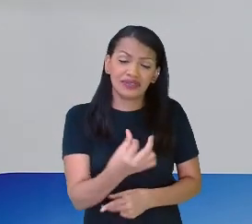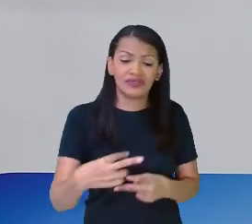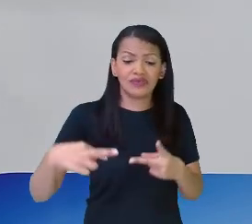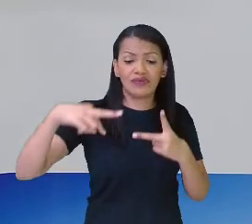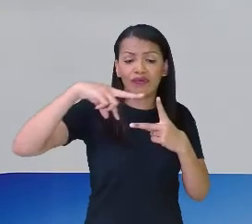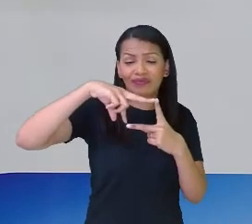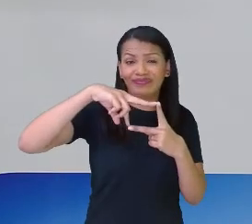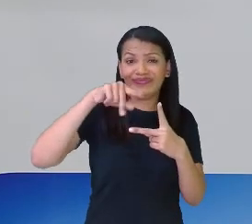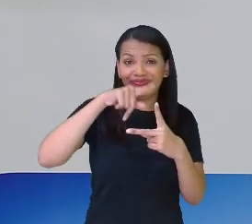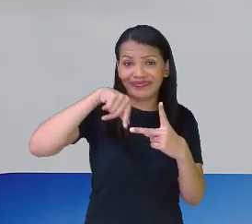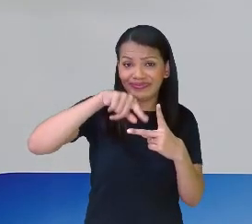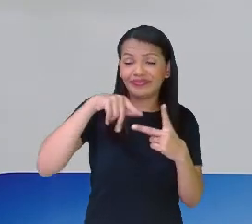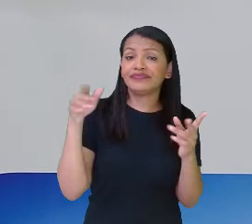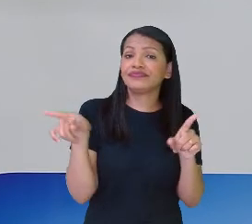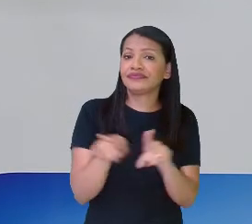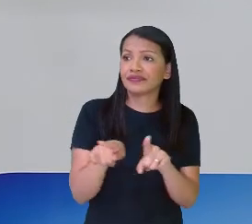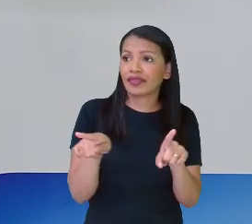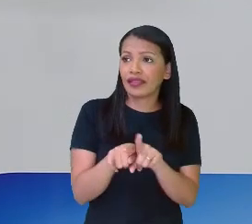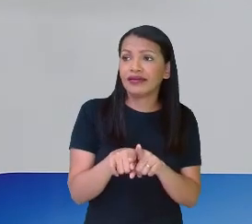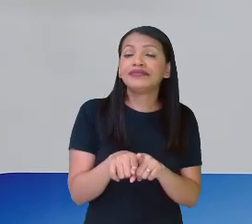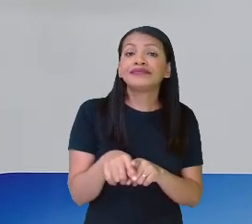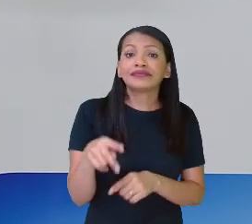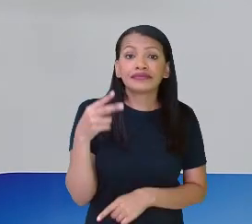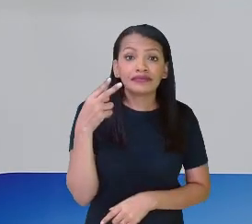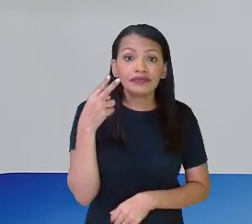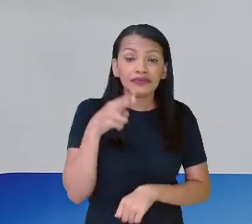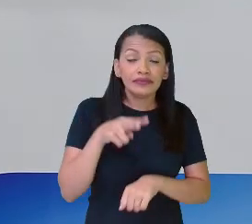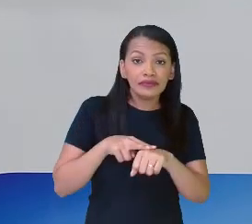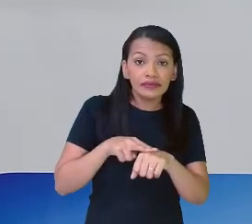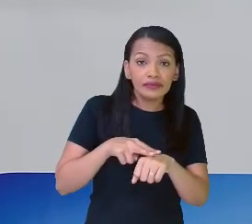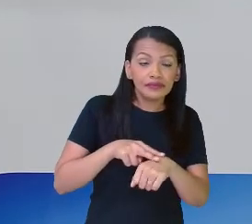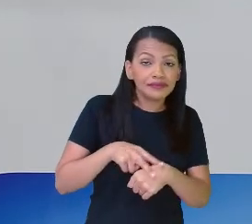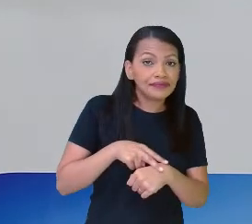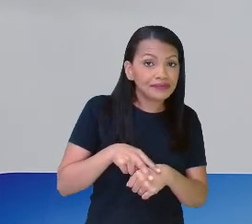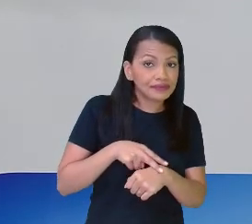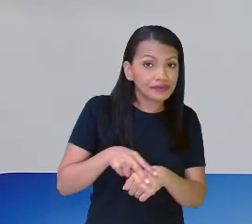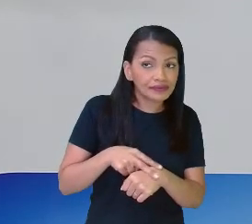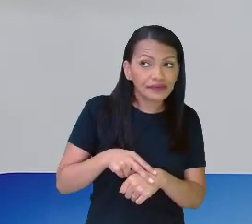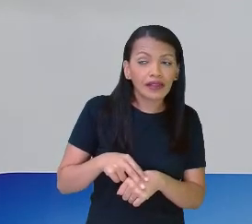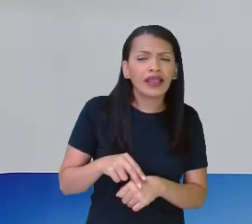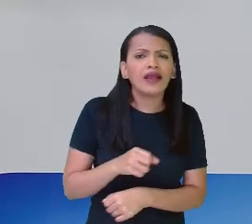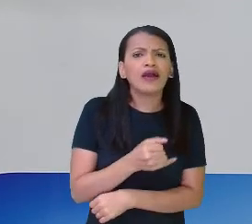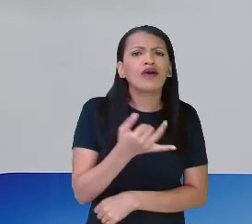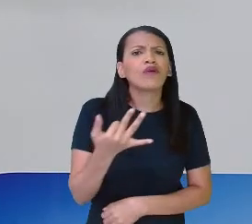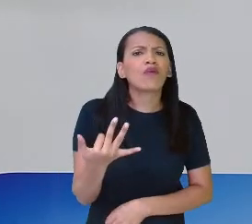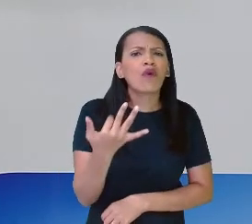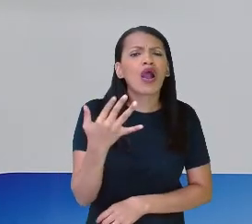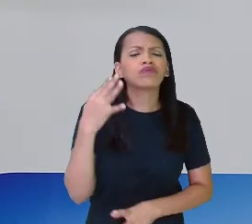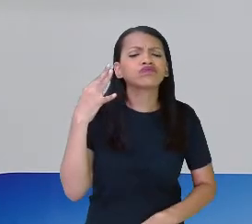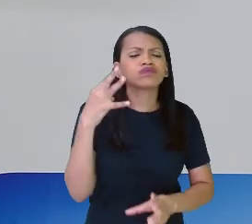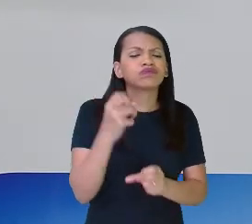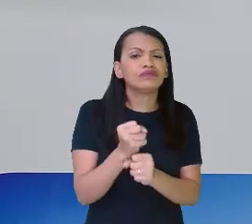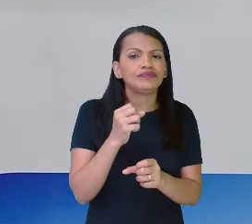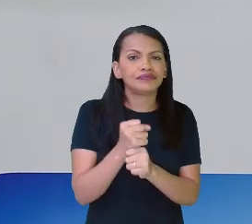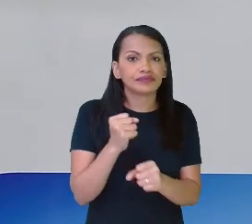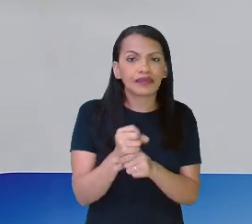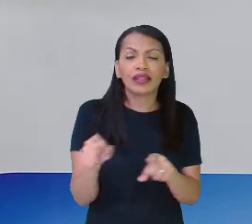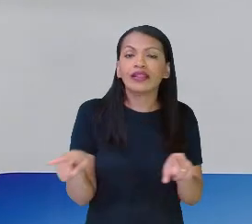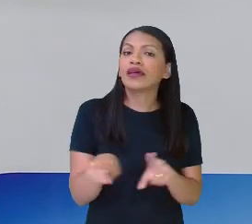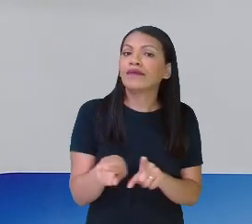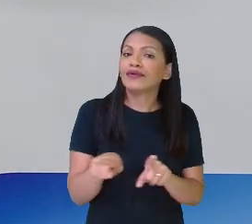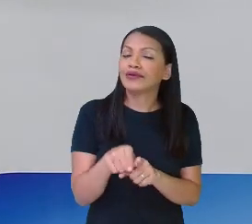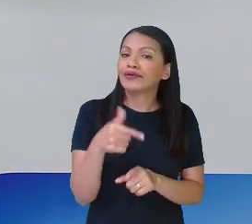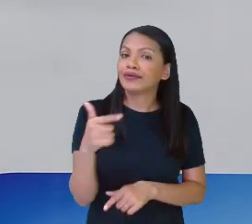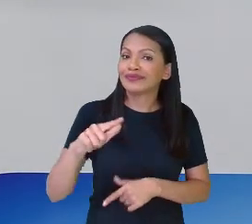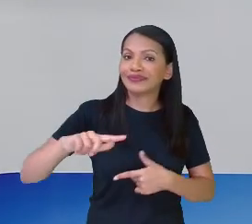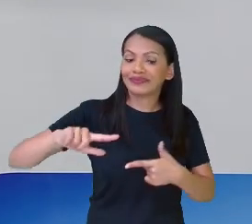A mesma coisa no verde, ó. Olha lá, minha gente, qual é a área do polígono verde que também é um outro